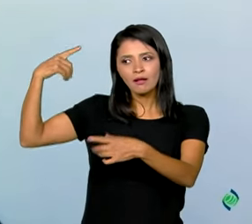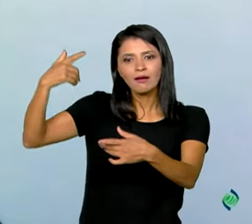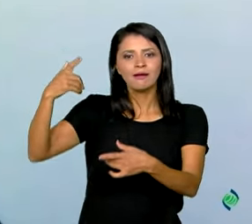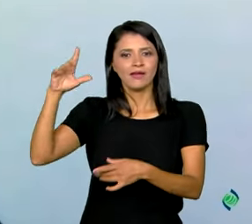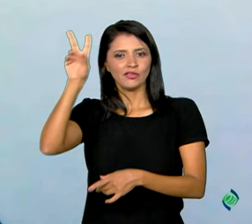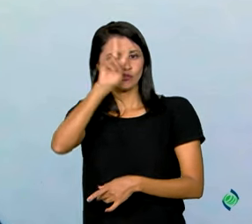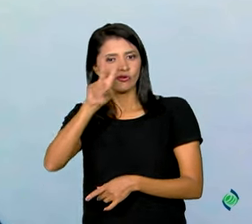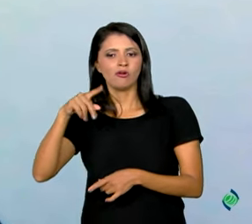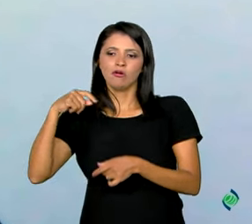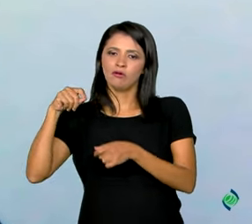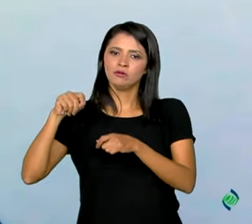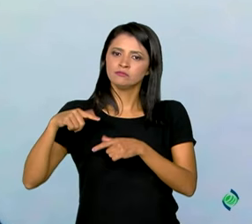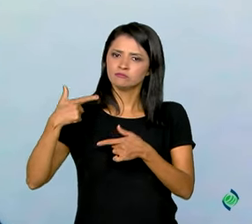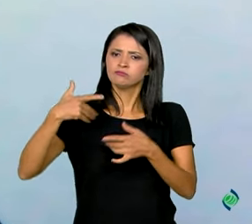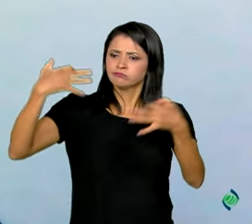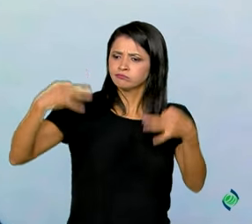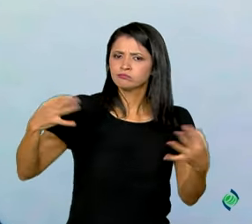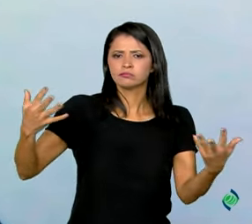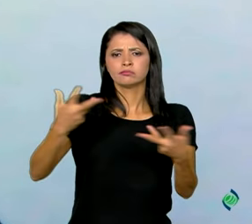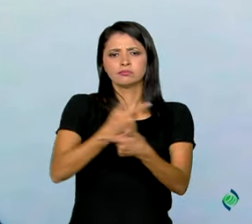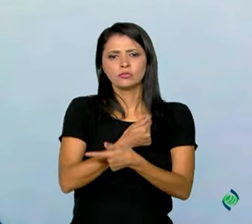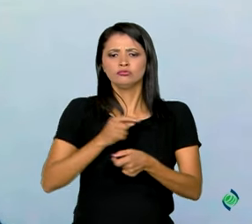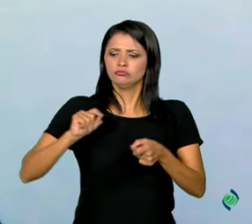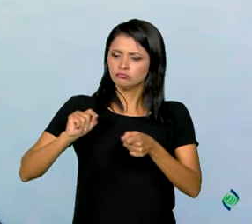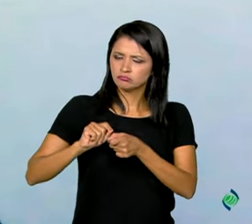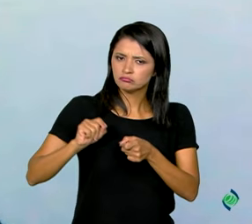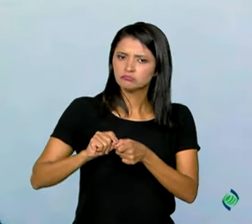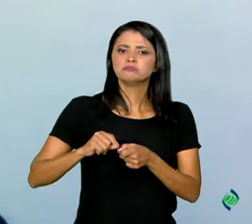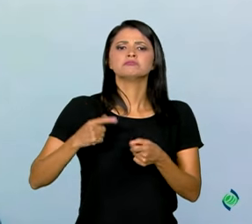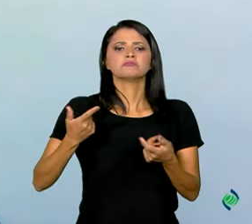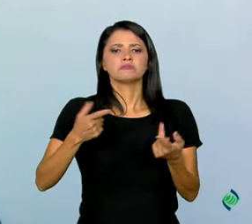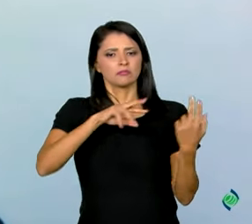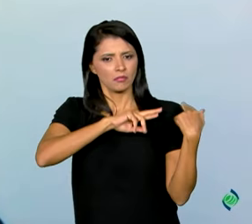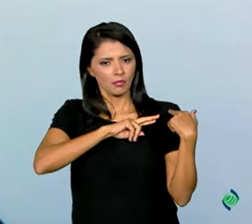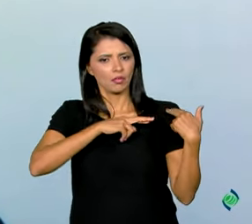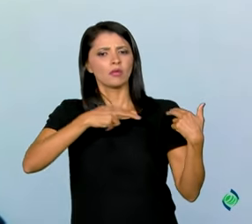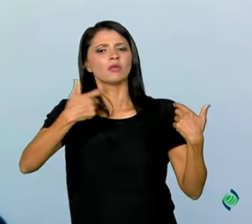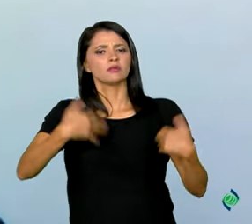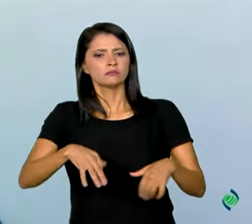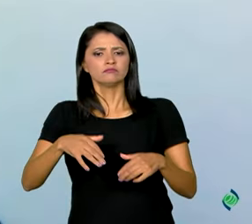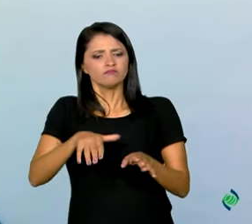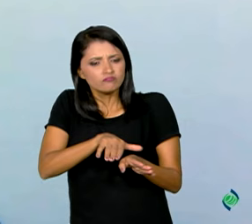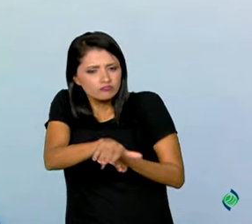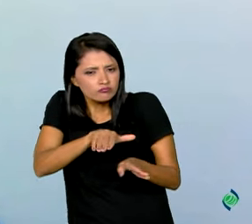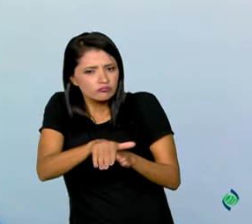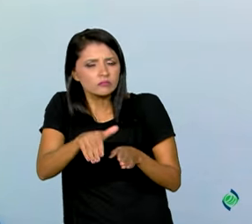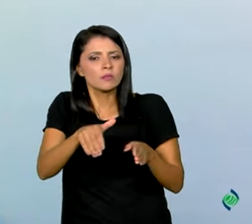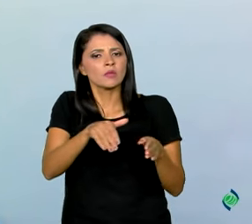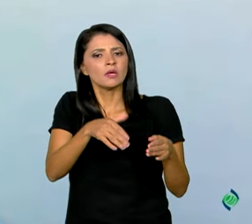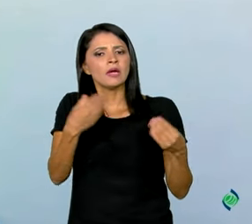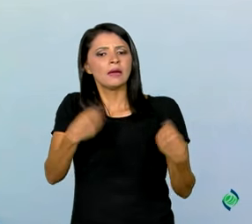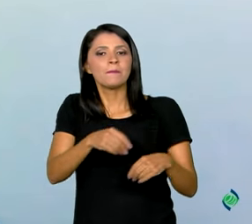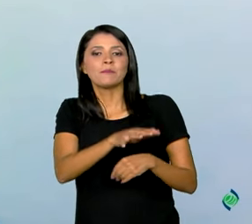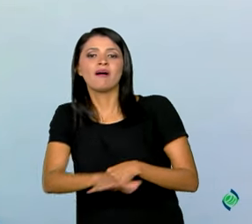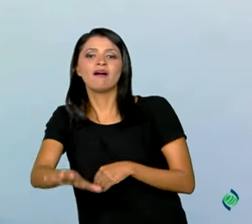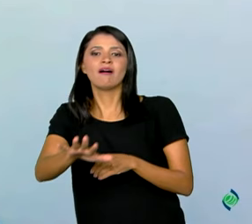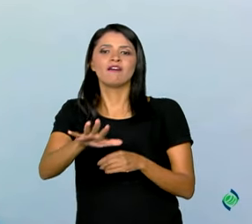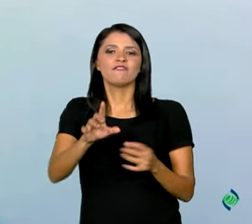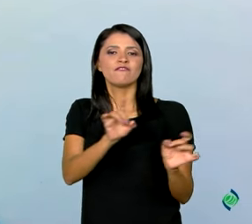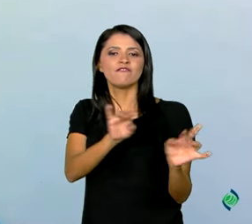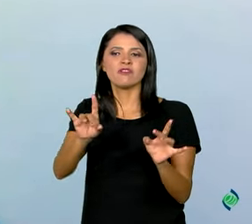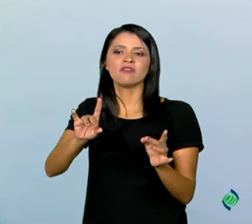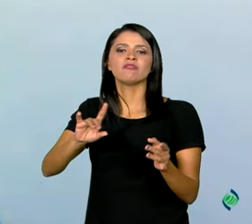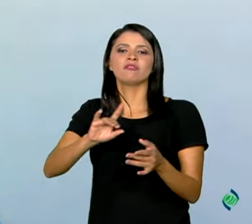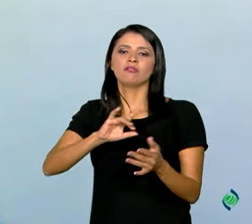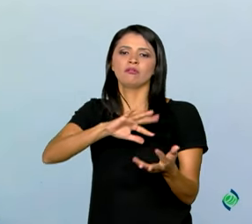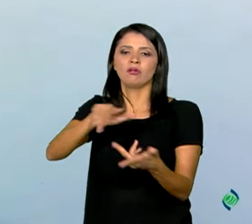fazer, com bastante credibilidade, que direciona e dá rumos, inclusive, para o mercado internacional, para